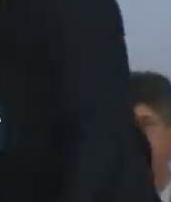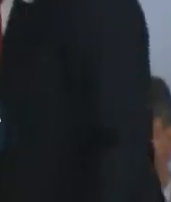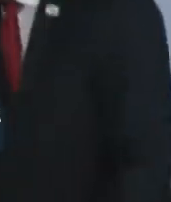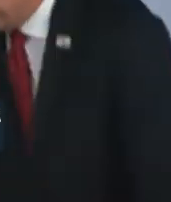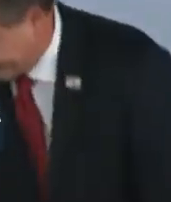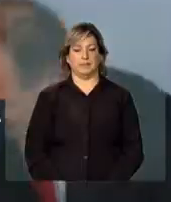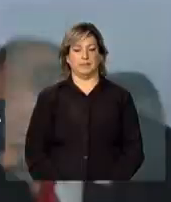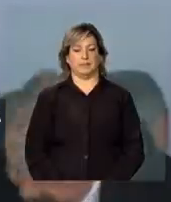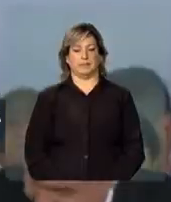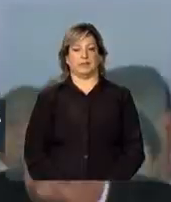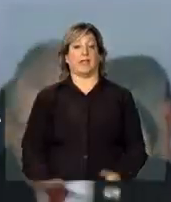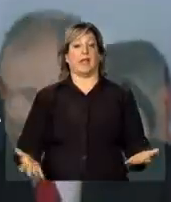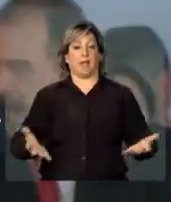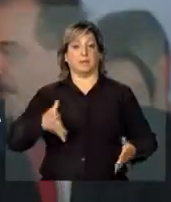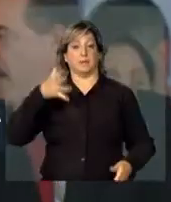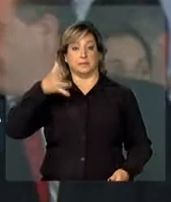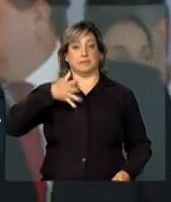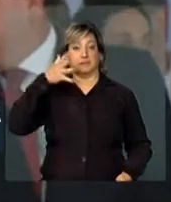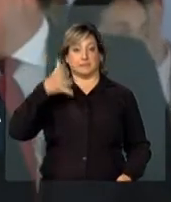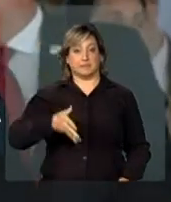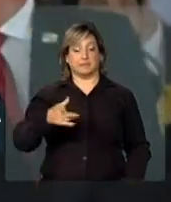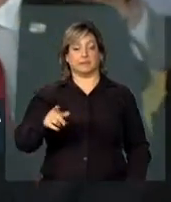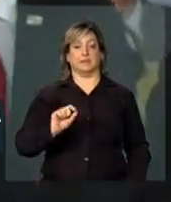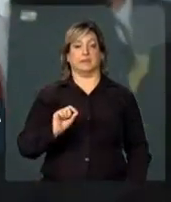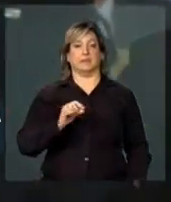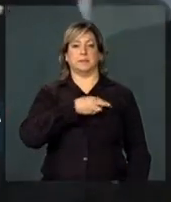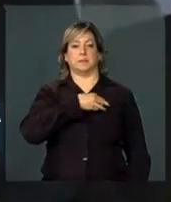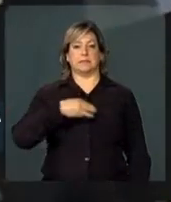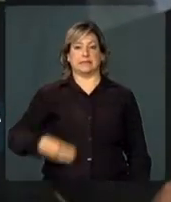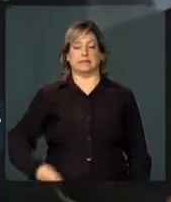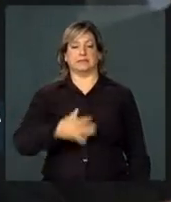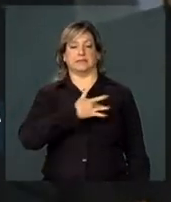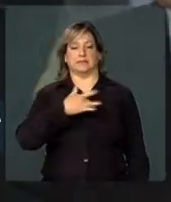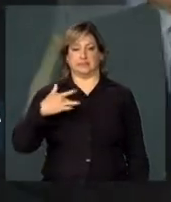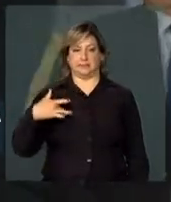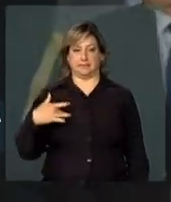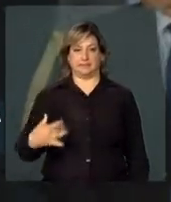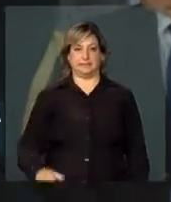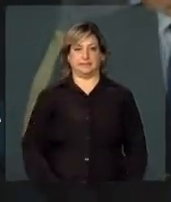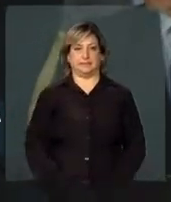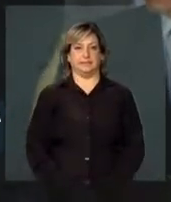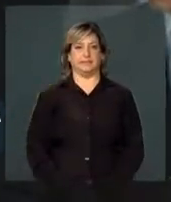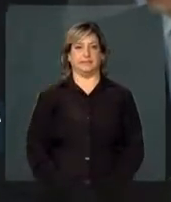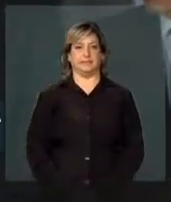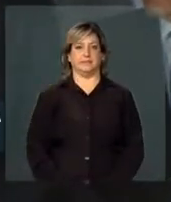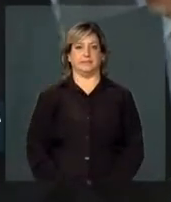Com a palavra, senhor Alexandre Padilha, Ministro da Saúde.